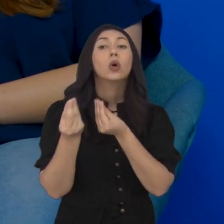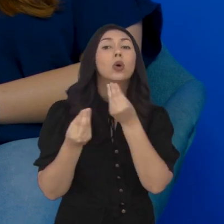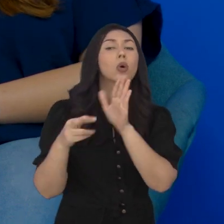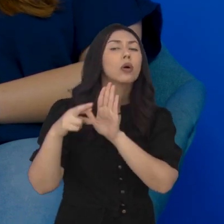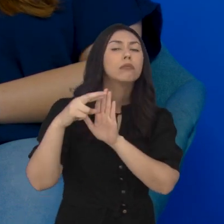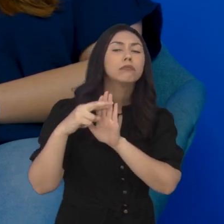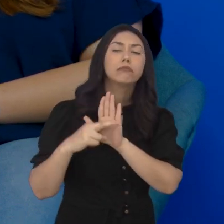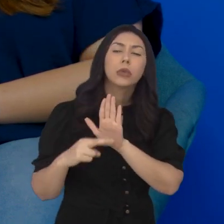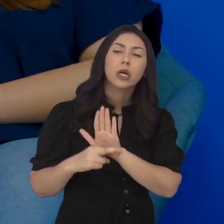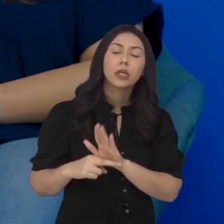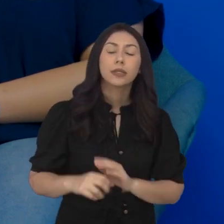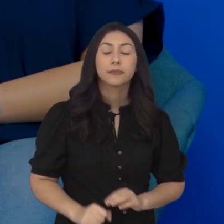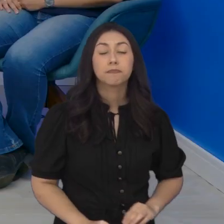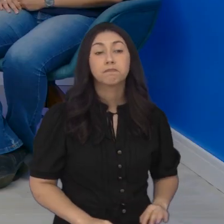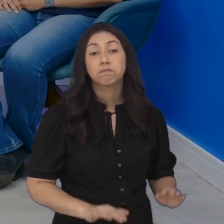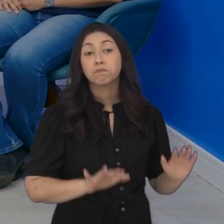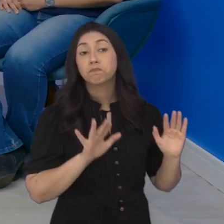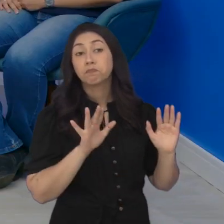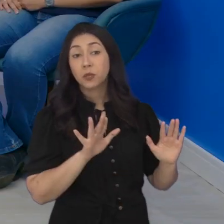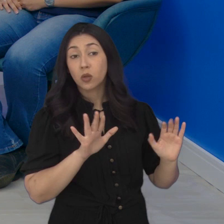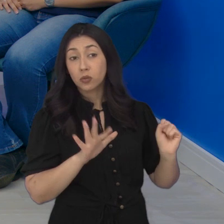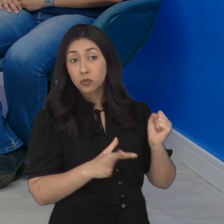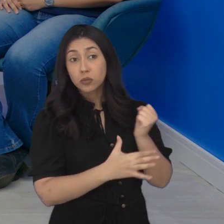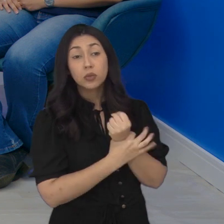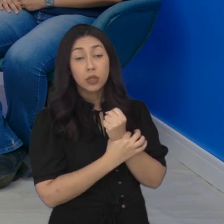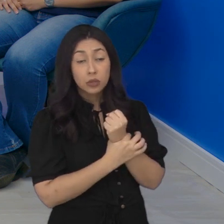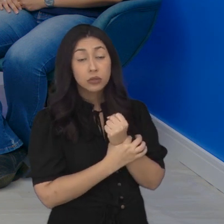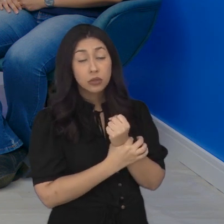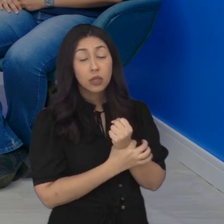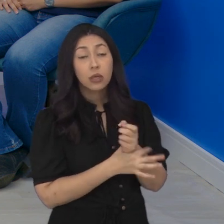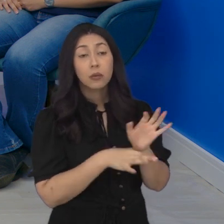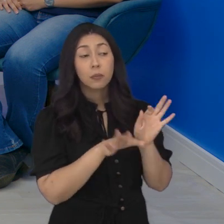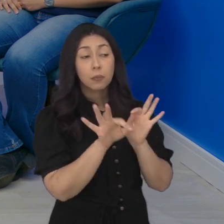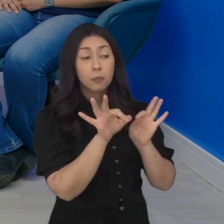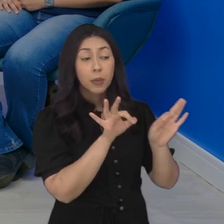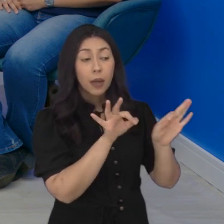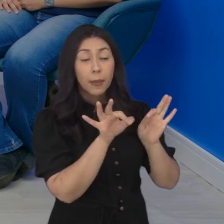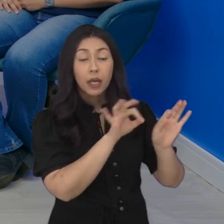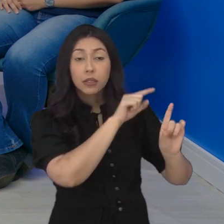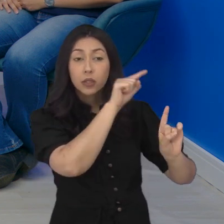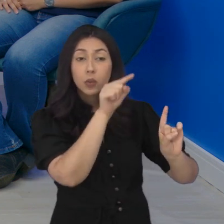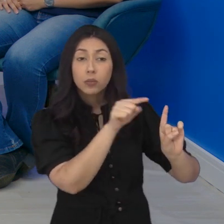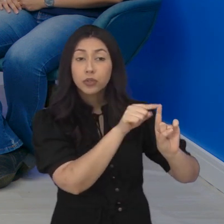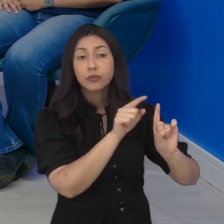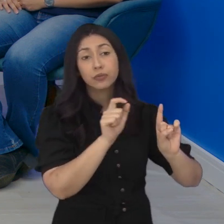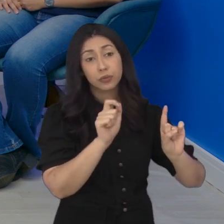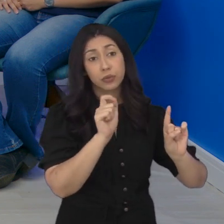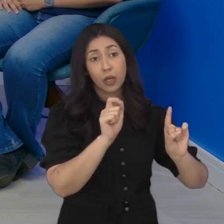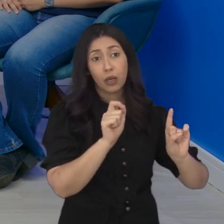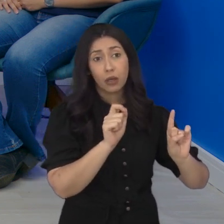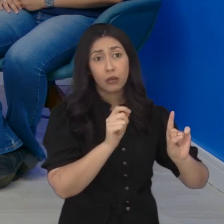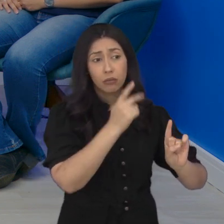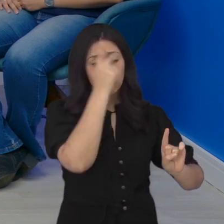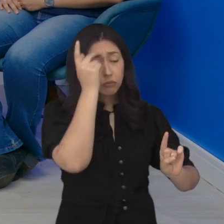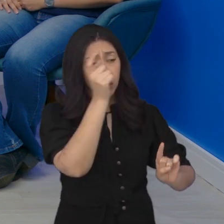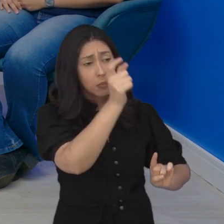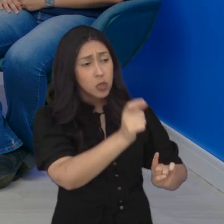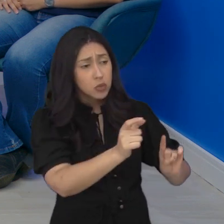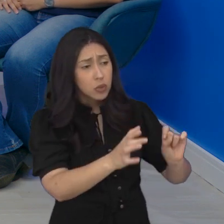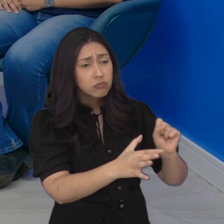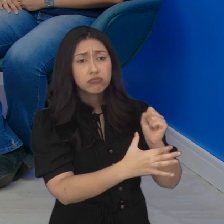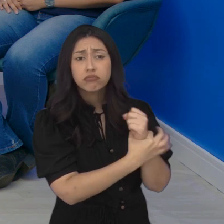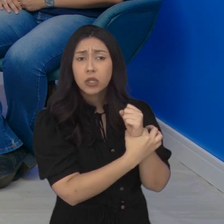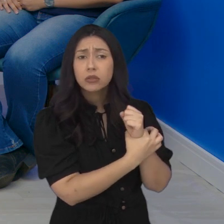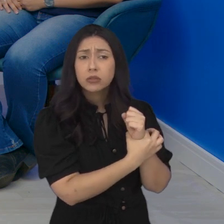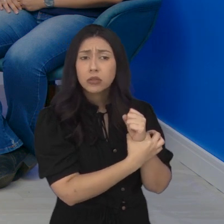rege essa regra? Essa instabilidade, ela é prevista para que se dê as garantias para esse servidor público.